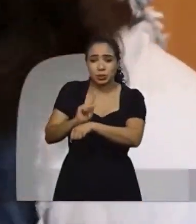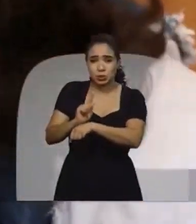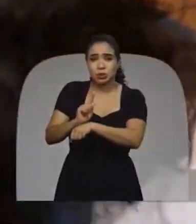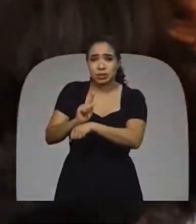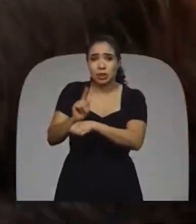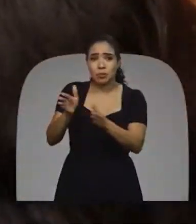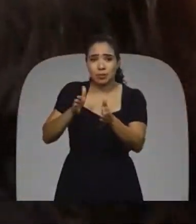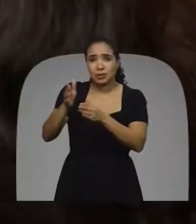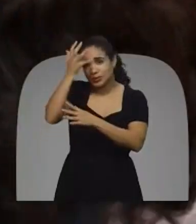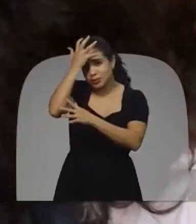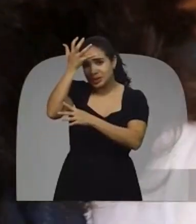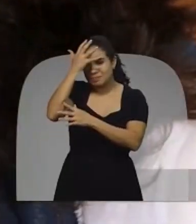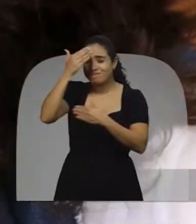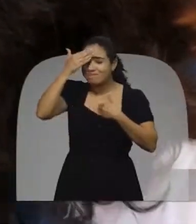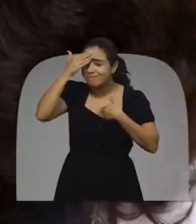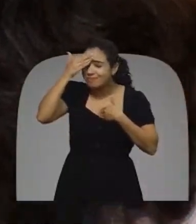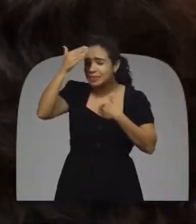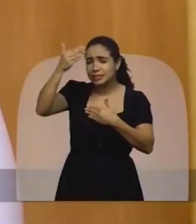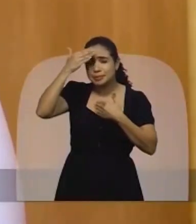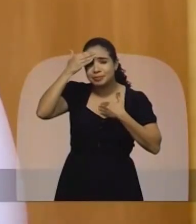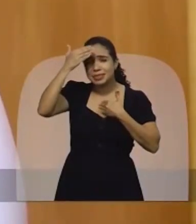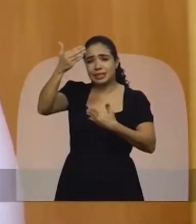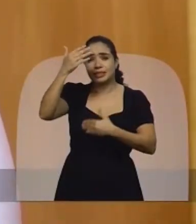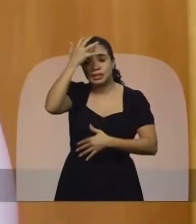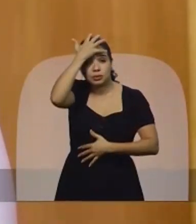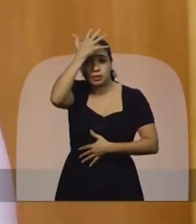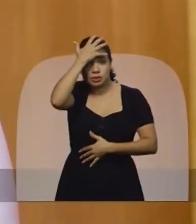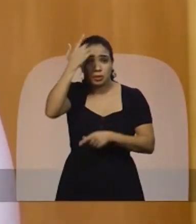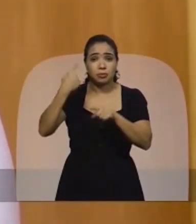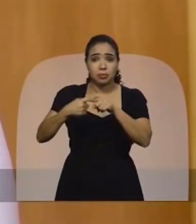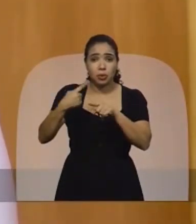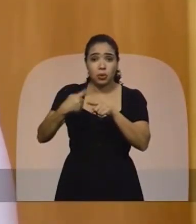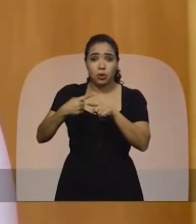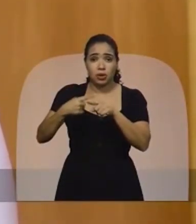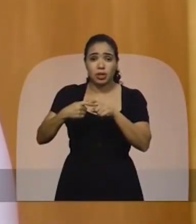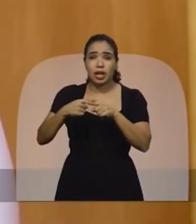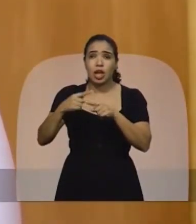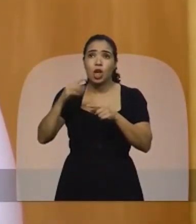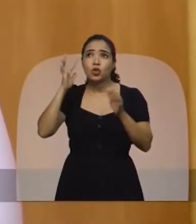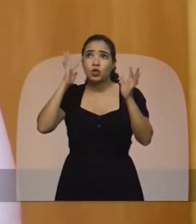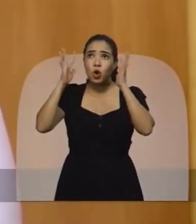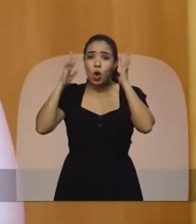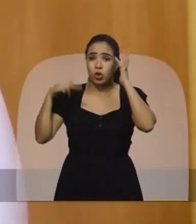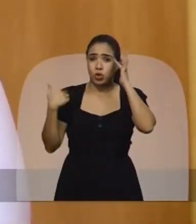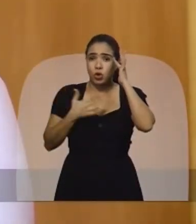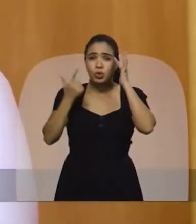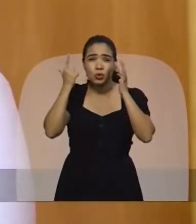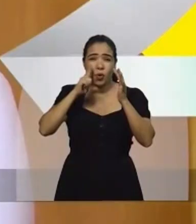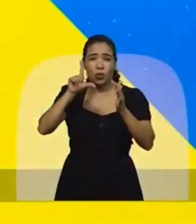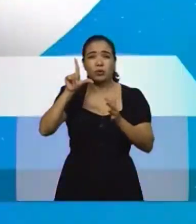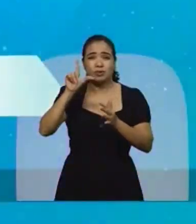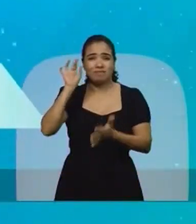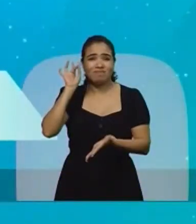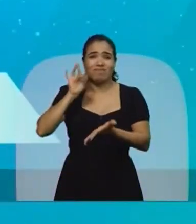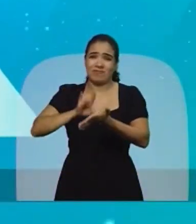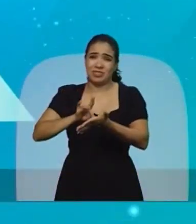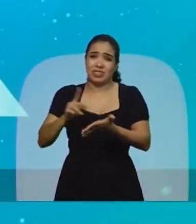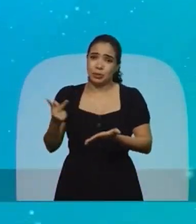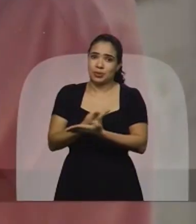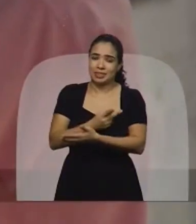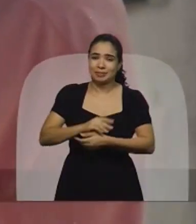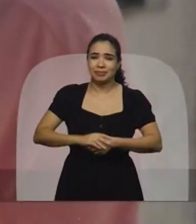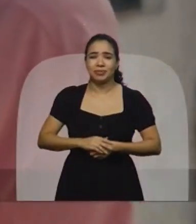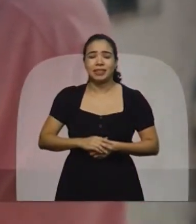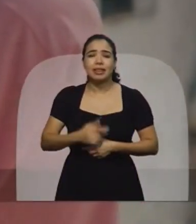do Ronaldo Dimas. Eu sou muito grata a ele, porque ele realizou o nosso sonho. É Ronaldo